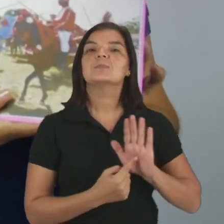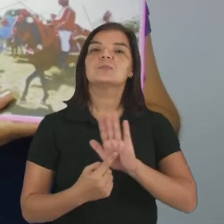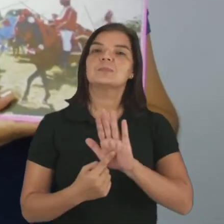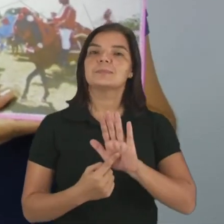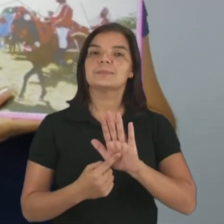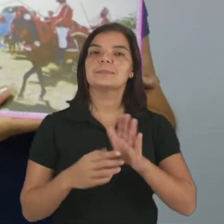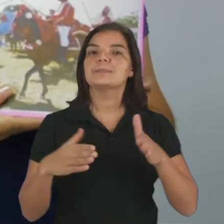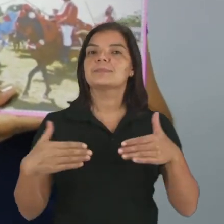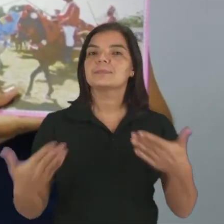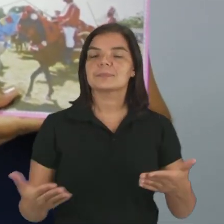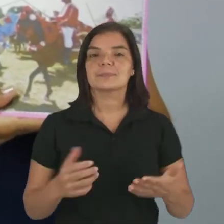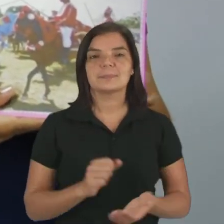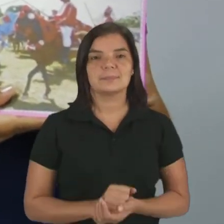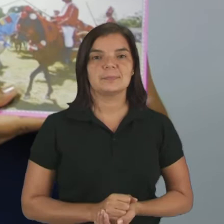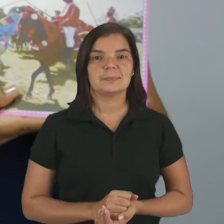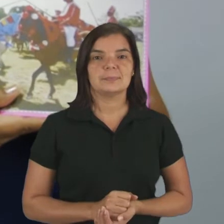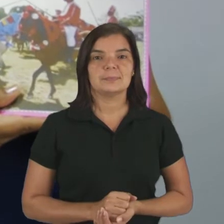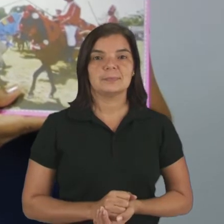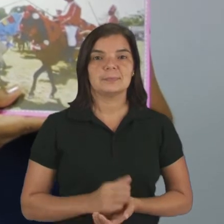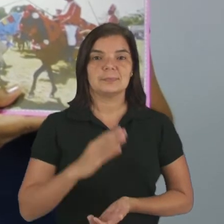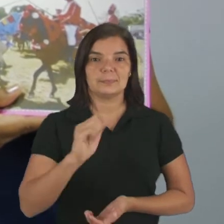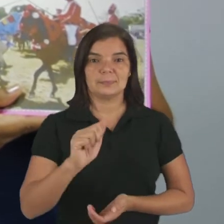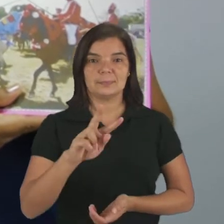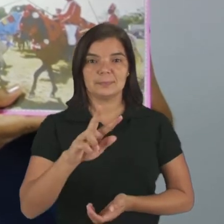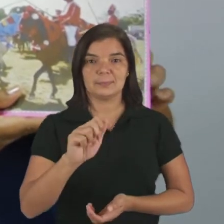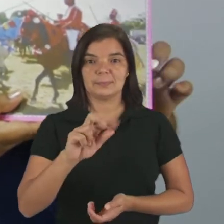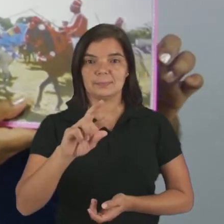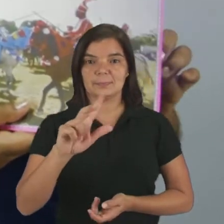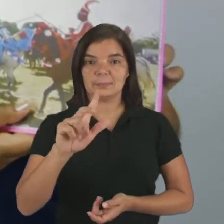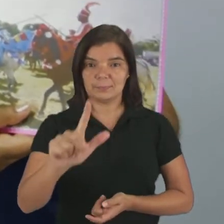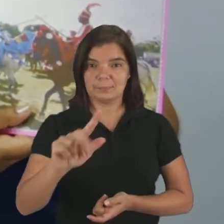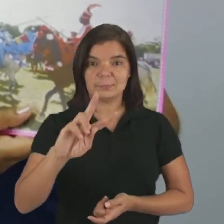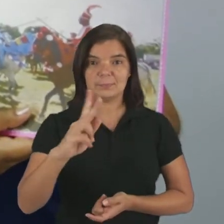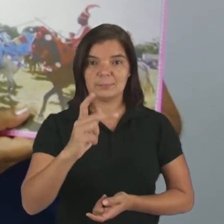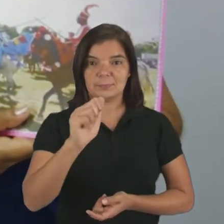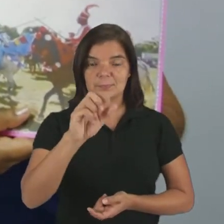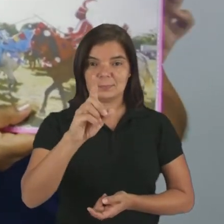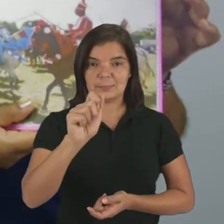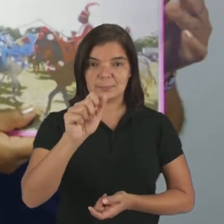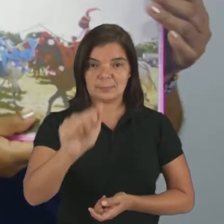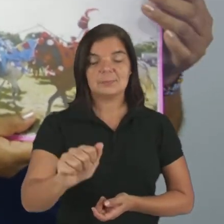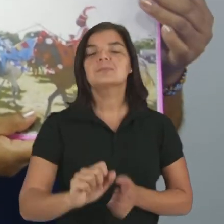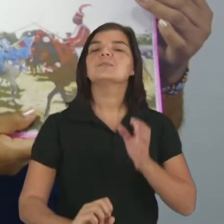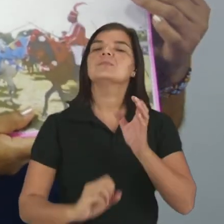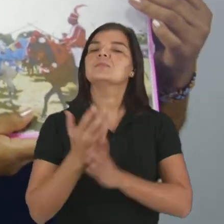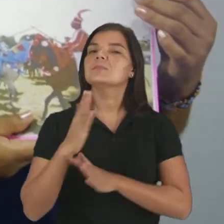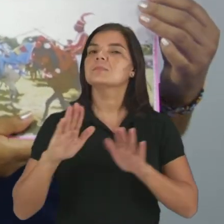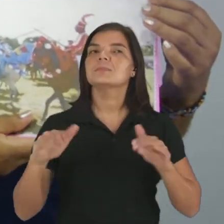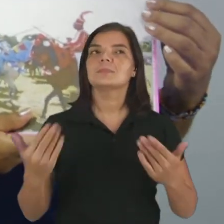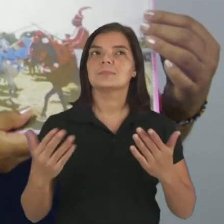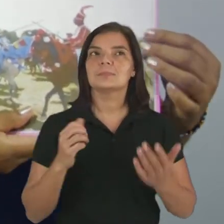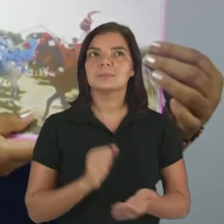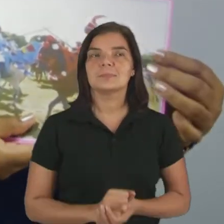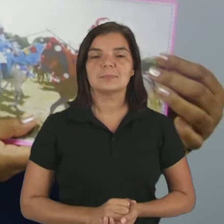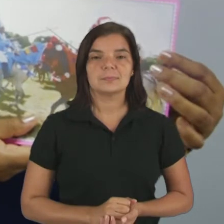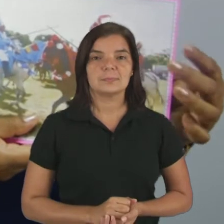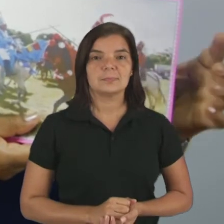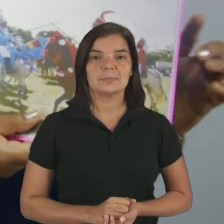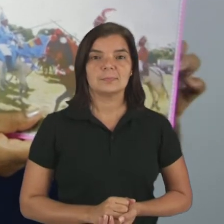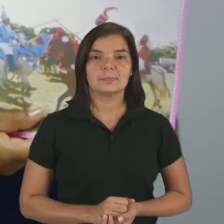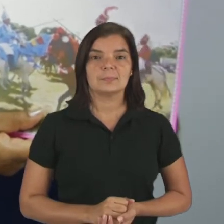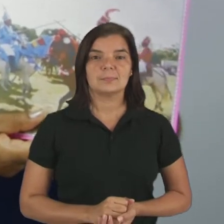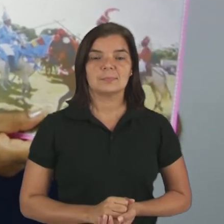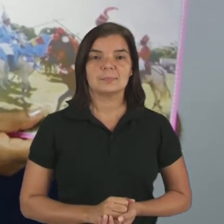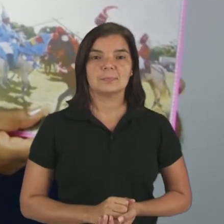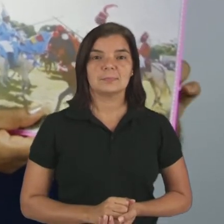é a Cavalhada, certo? É de origem de onde? De